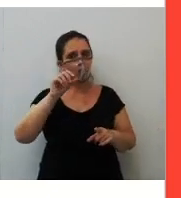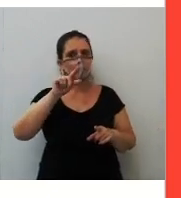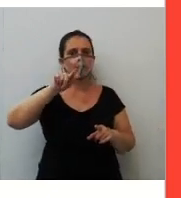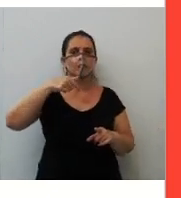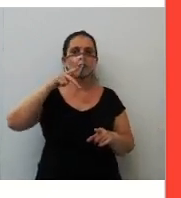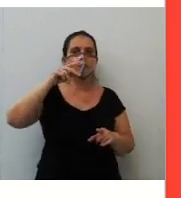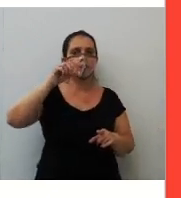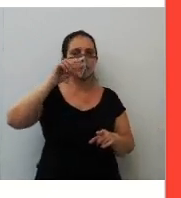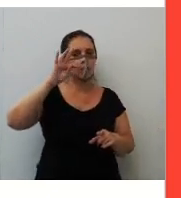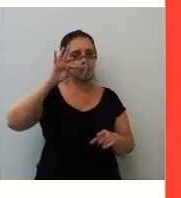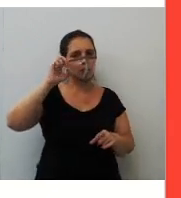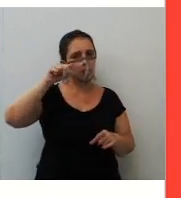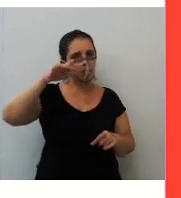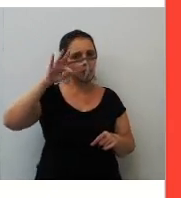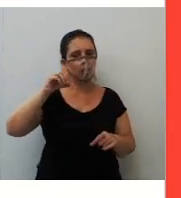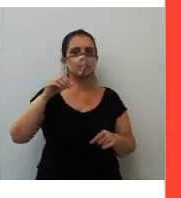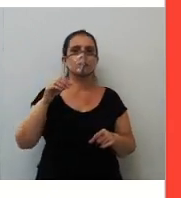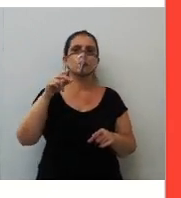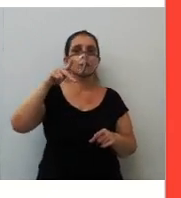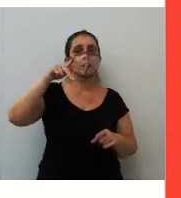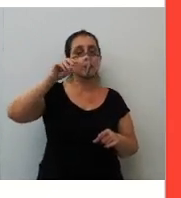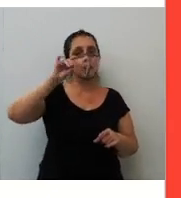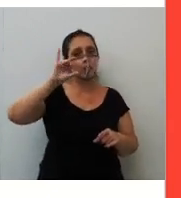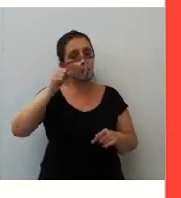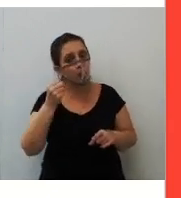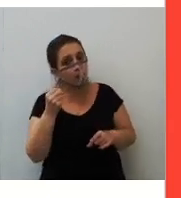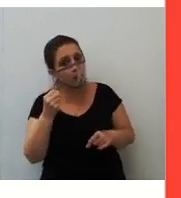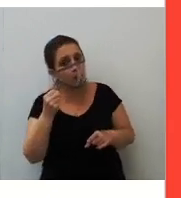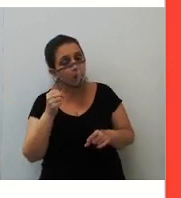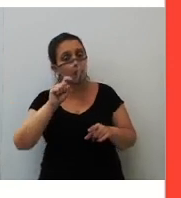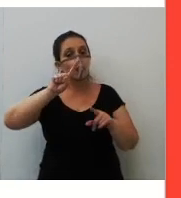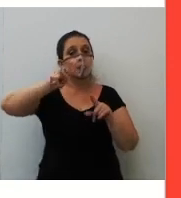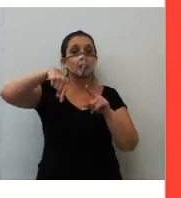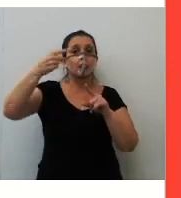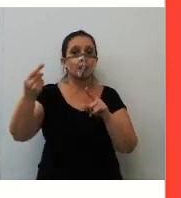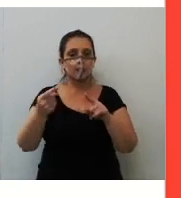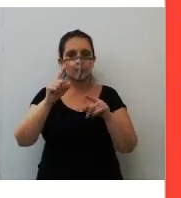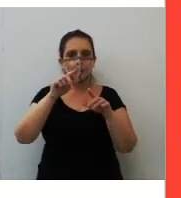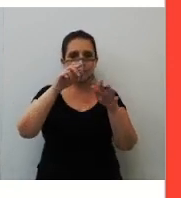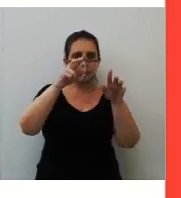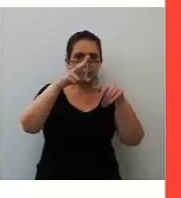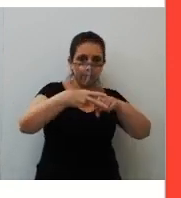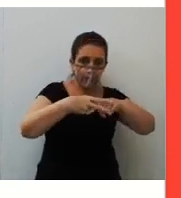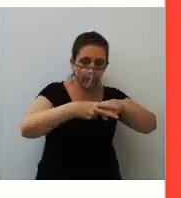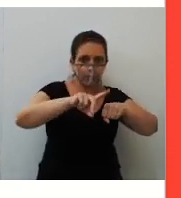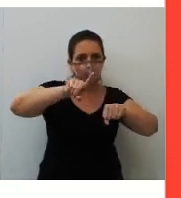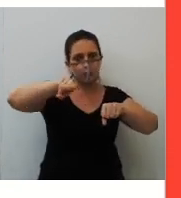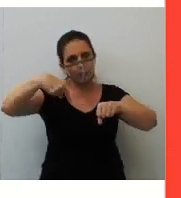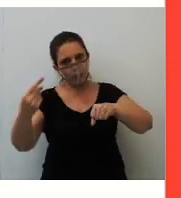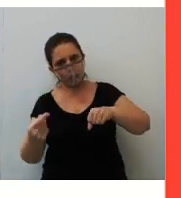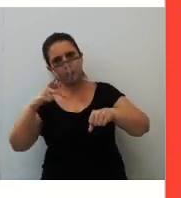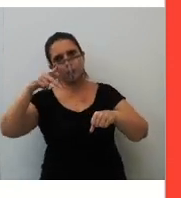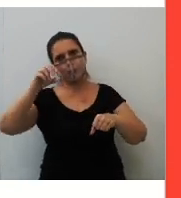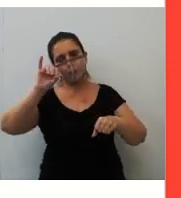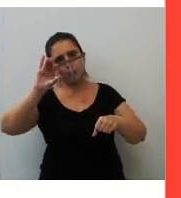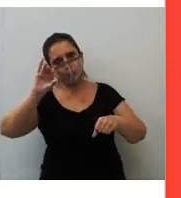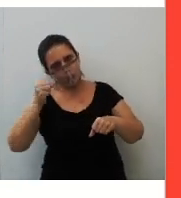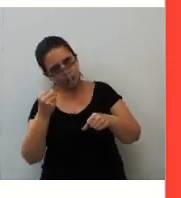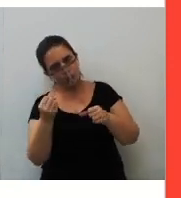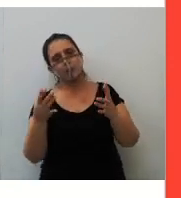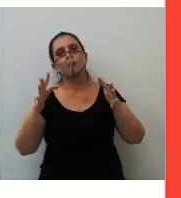portanto, por conseguinte. Pois, se vier após o verbo. Se vier o pois, é